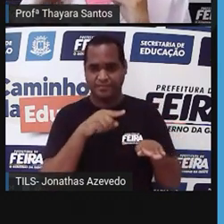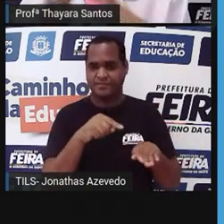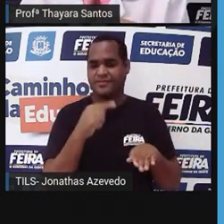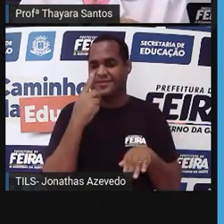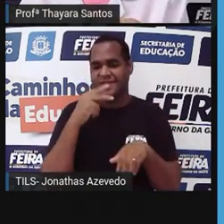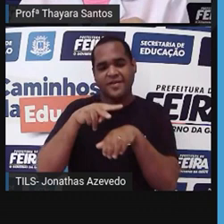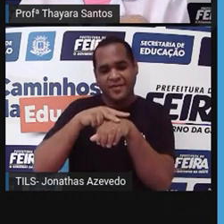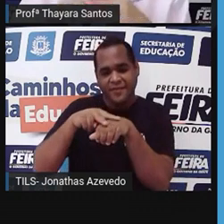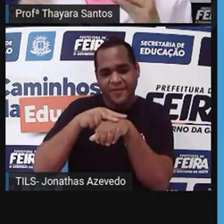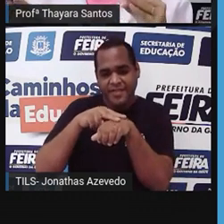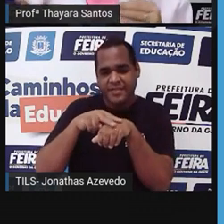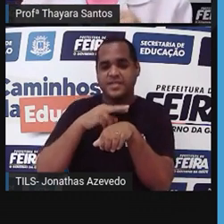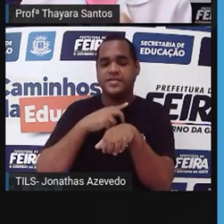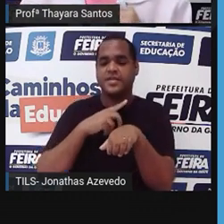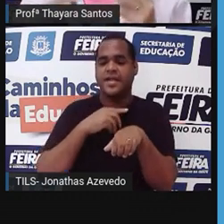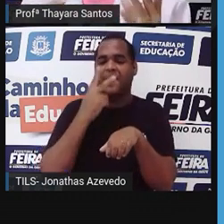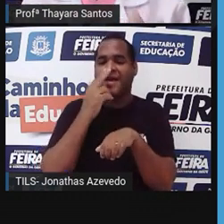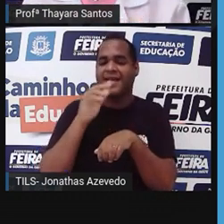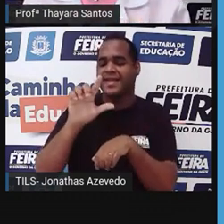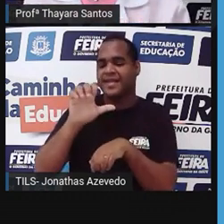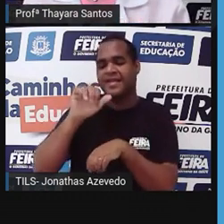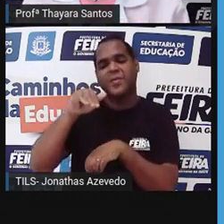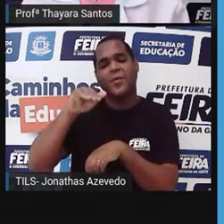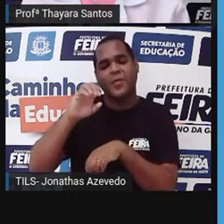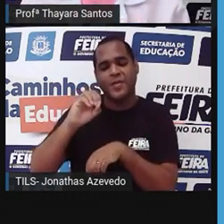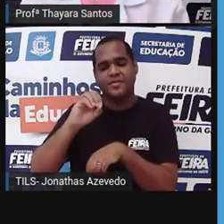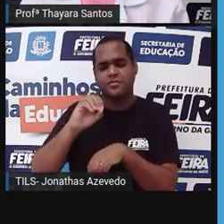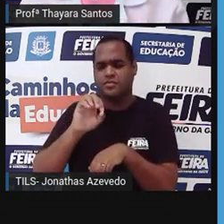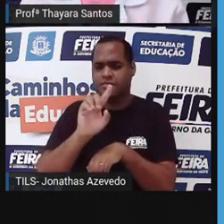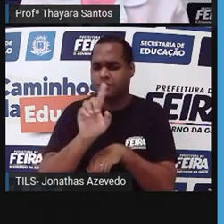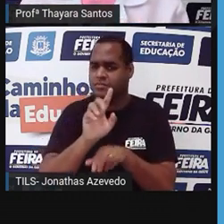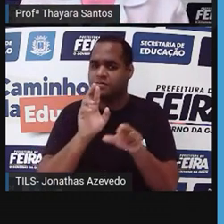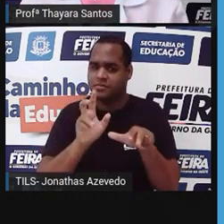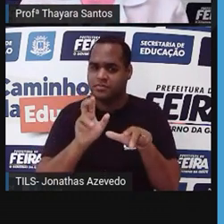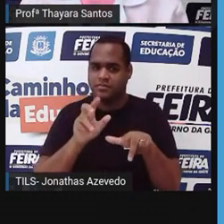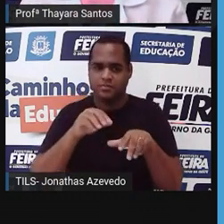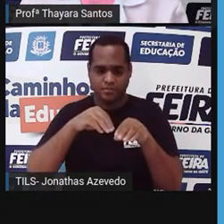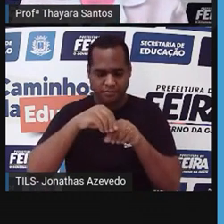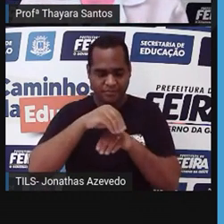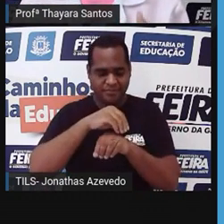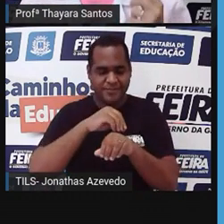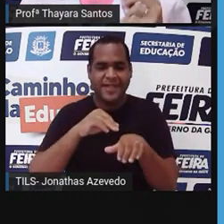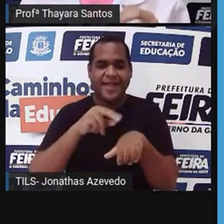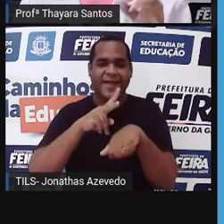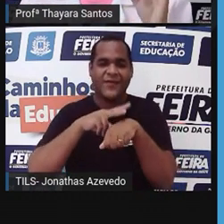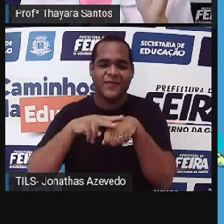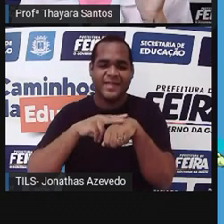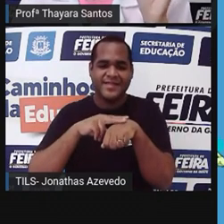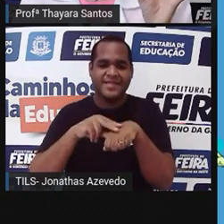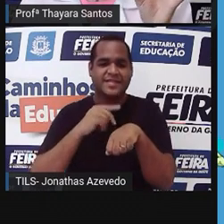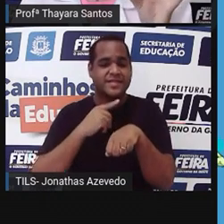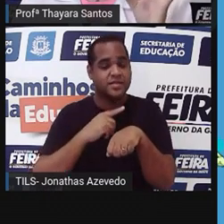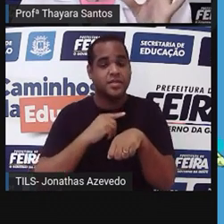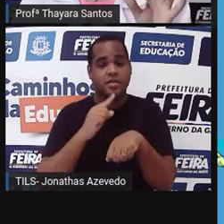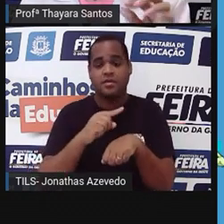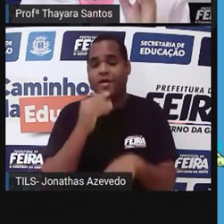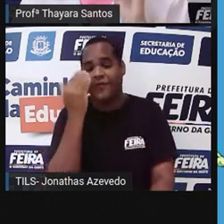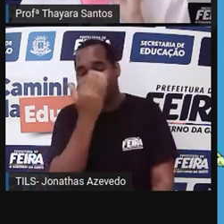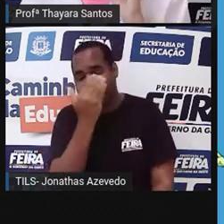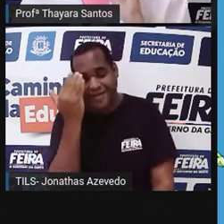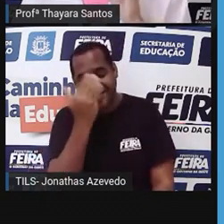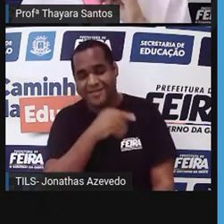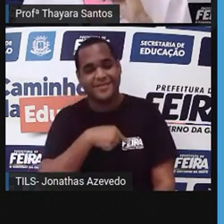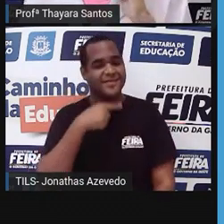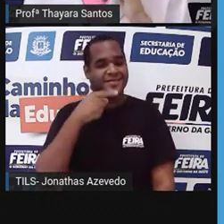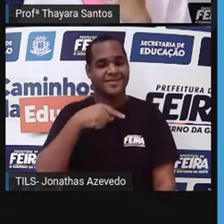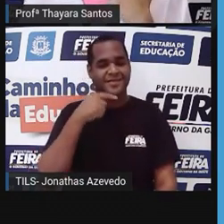coisinha verde que a gente acha que é limbo, mas na verdade não é. São essas plantinhas aqui, porque as briófitas elas são muito pequenininhas.